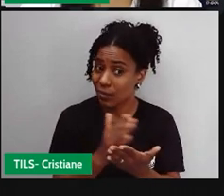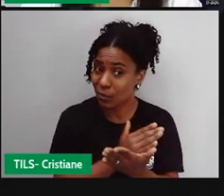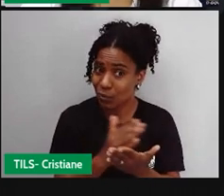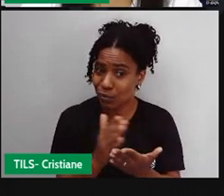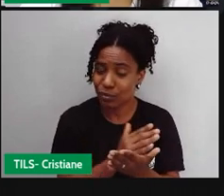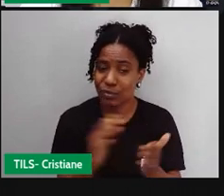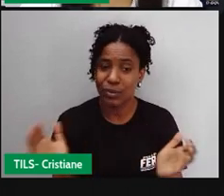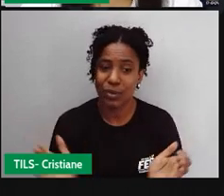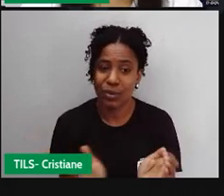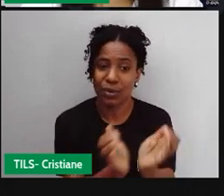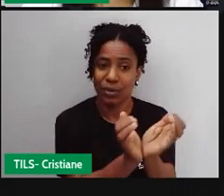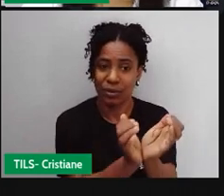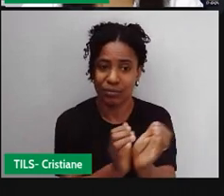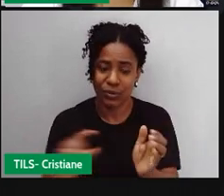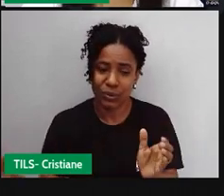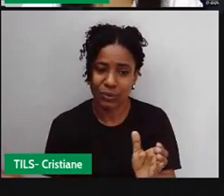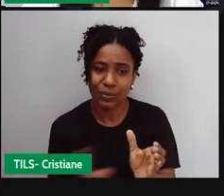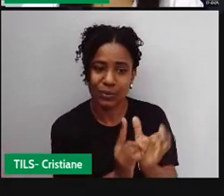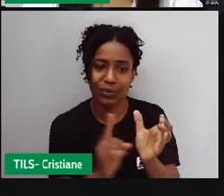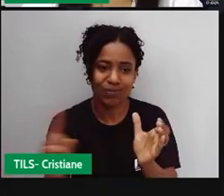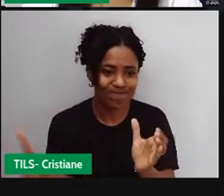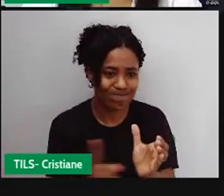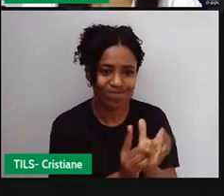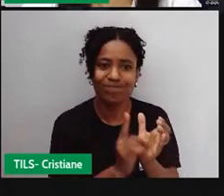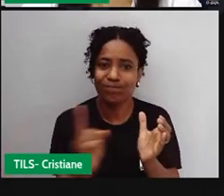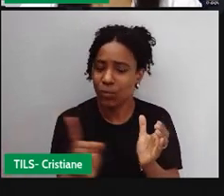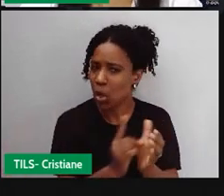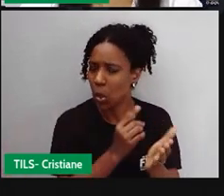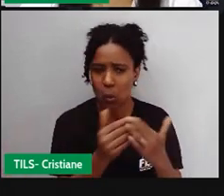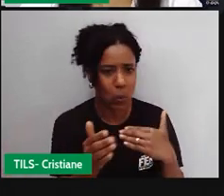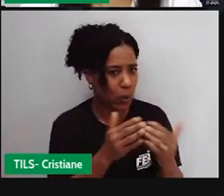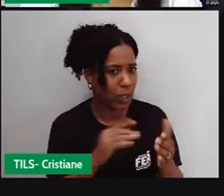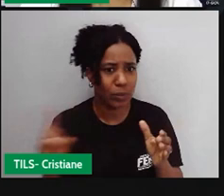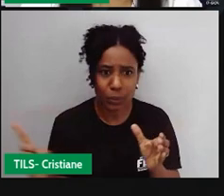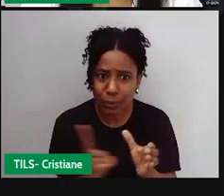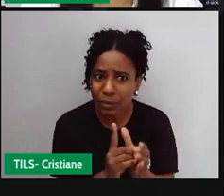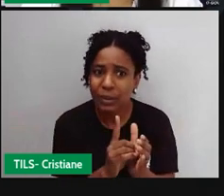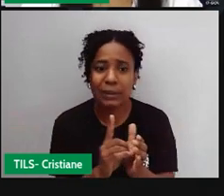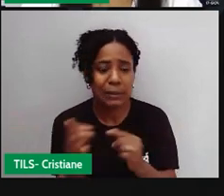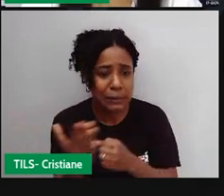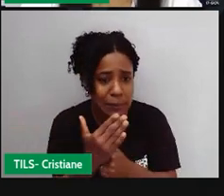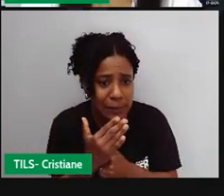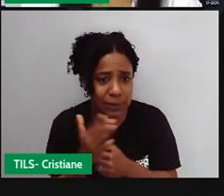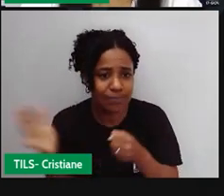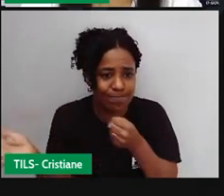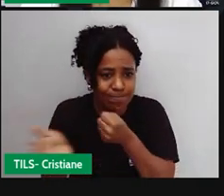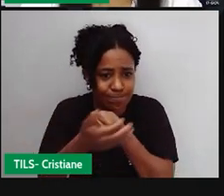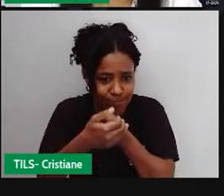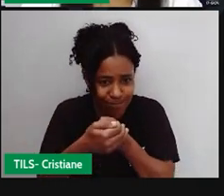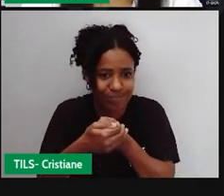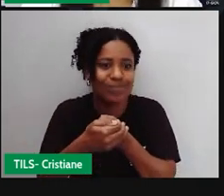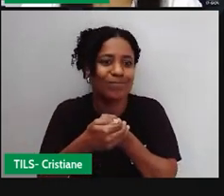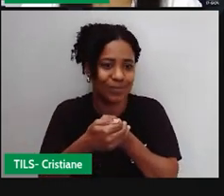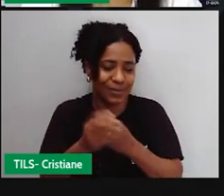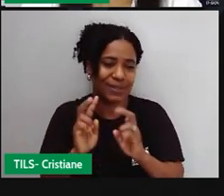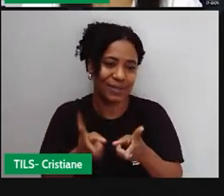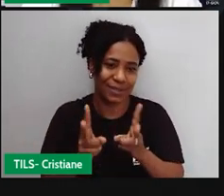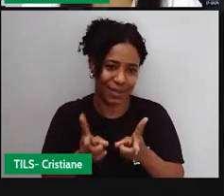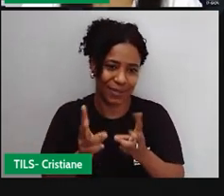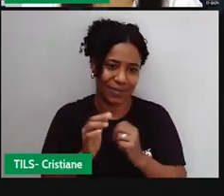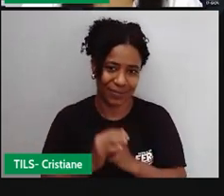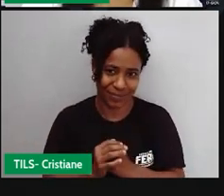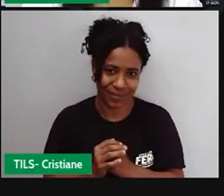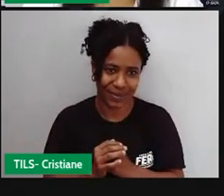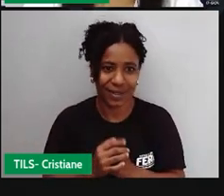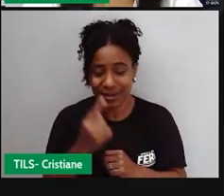iam atendendo quem chegasse e precisasse de refúgio. E aí é importante a gente lembrar muito dessa característica.